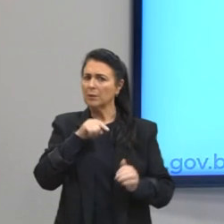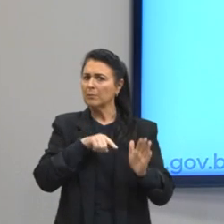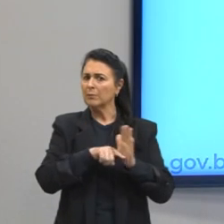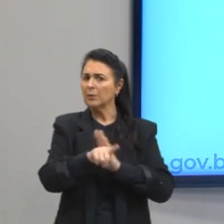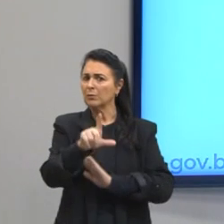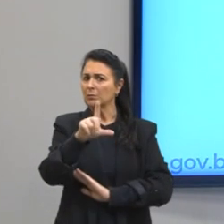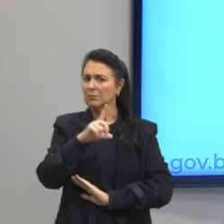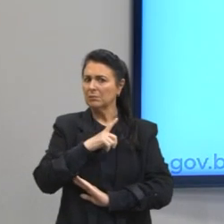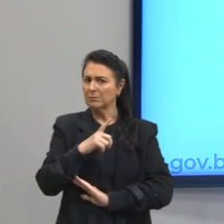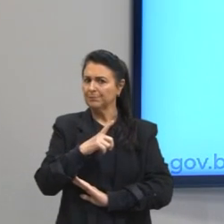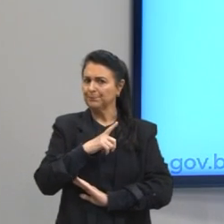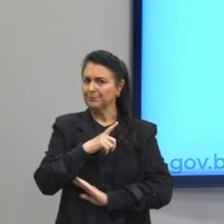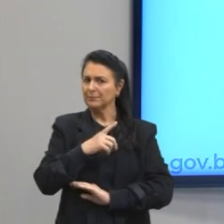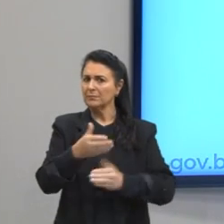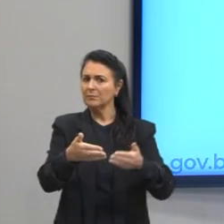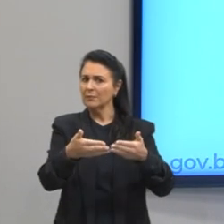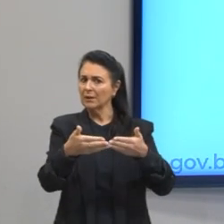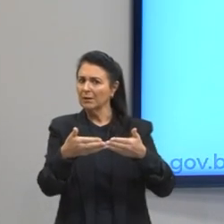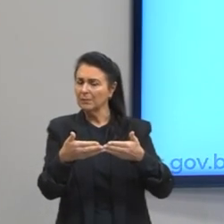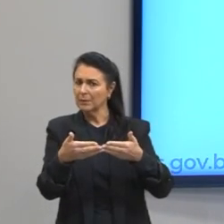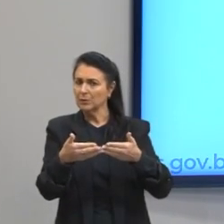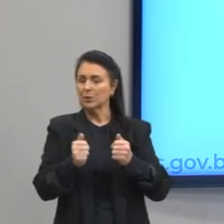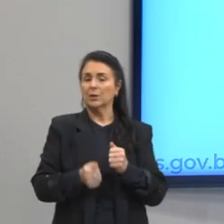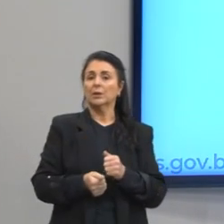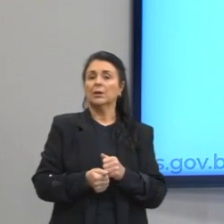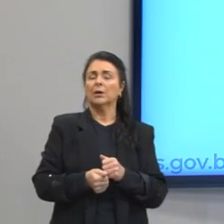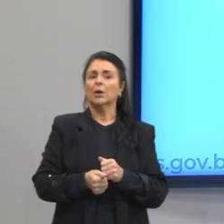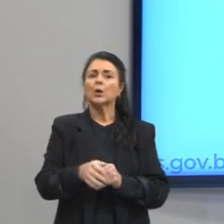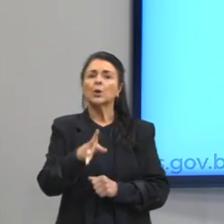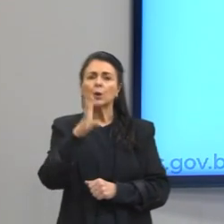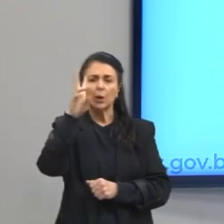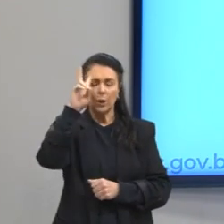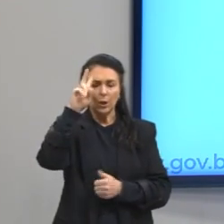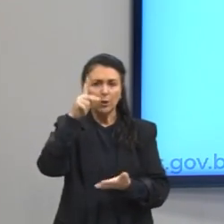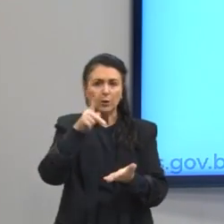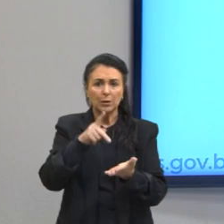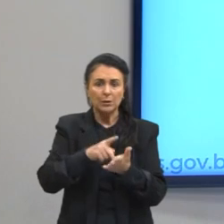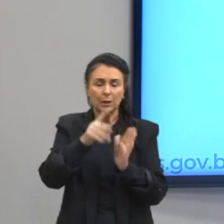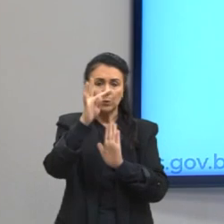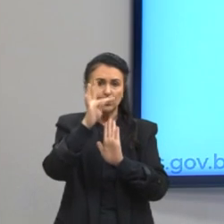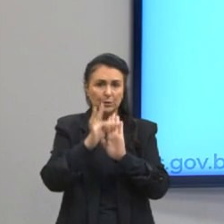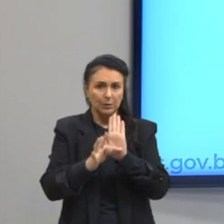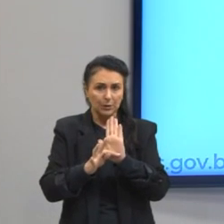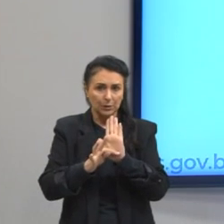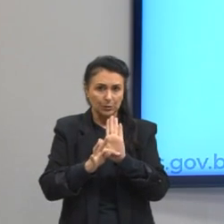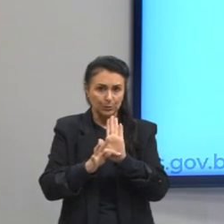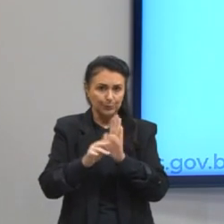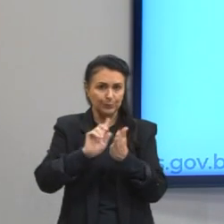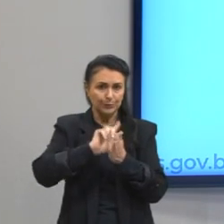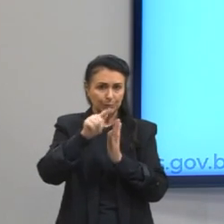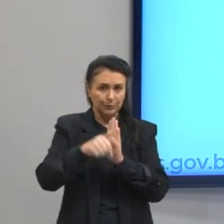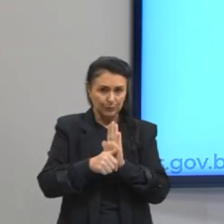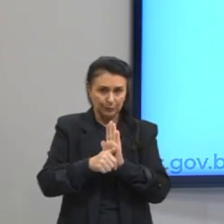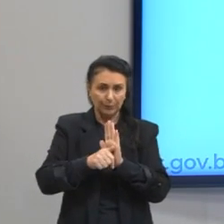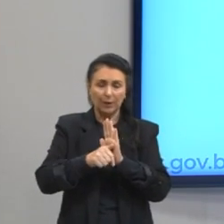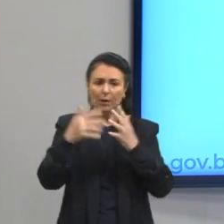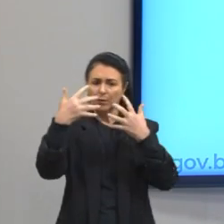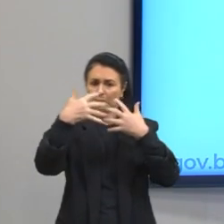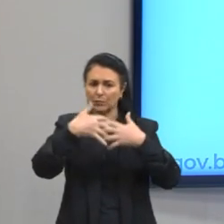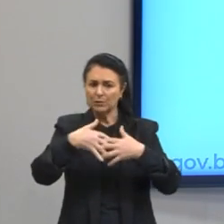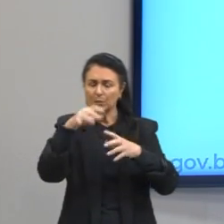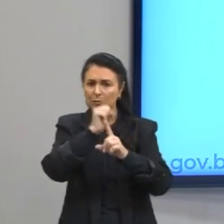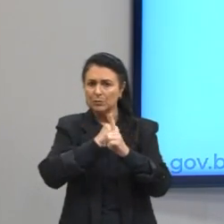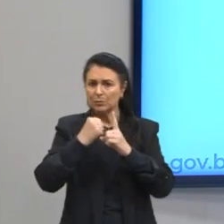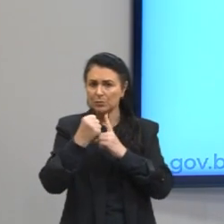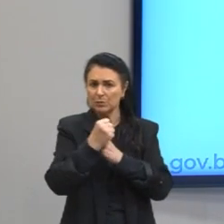O reconhecimento dos diferentes gêneros textuais, seu contexto de uso, sua função social específica,